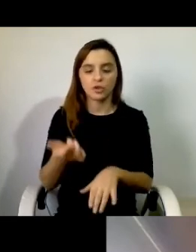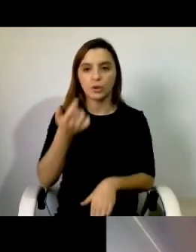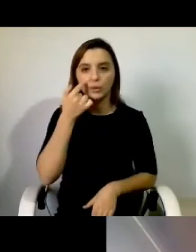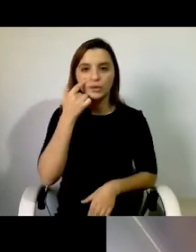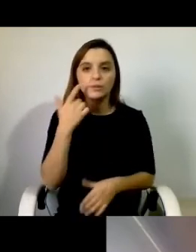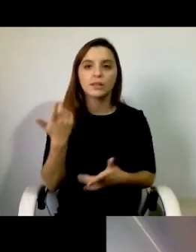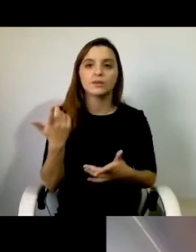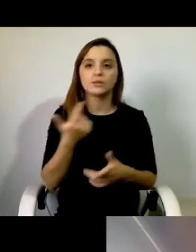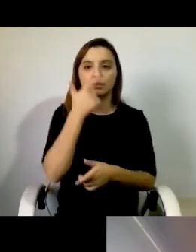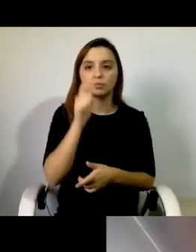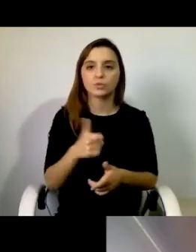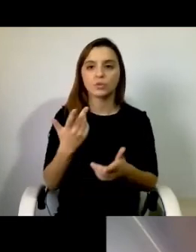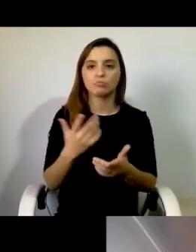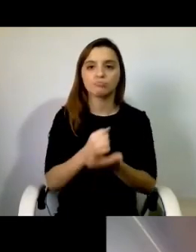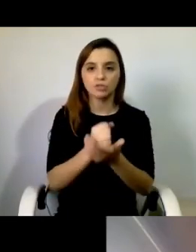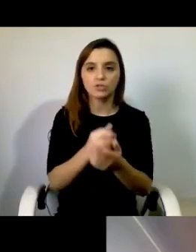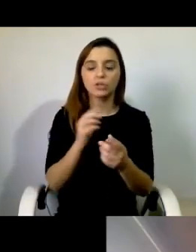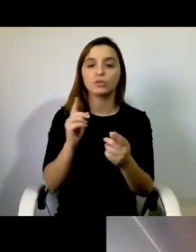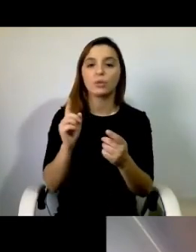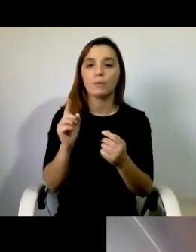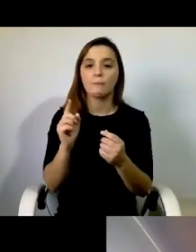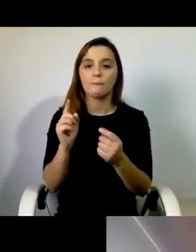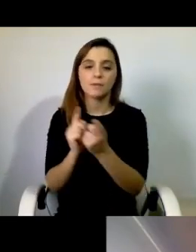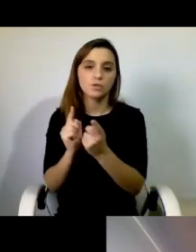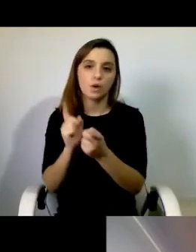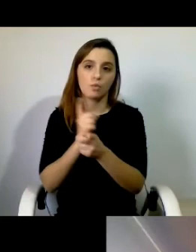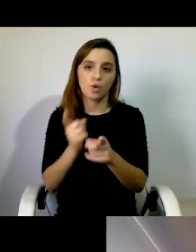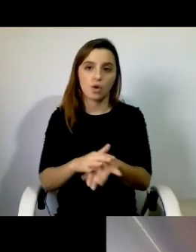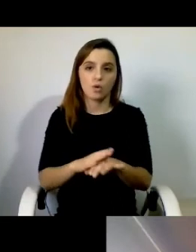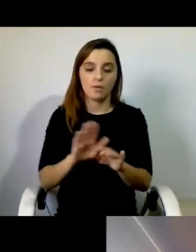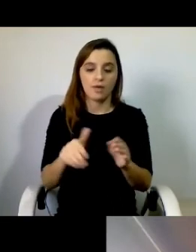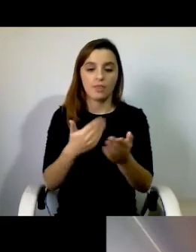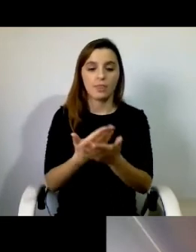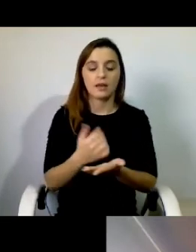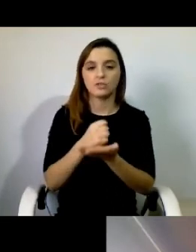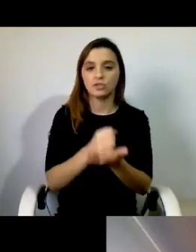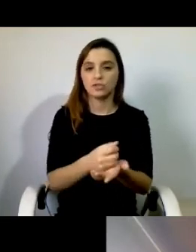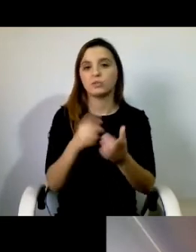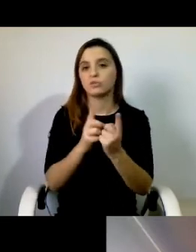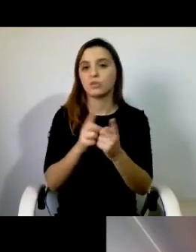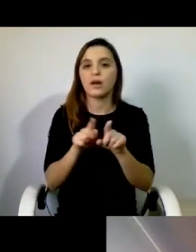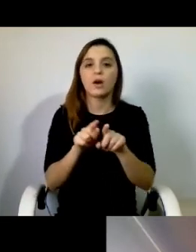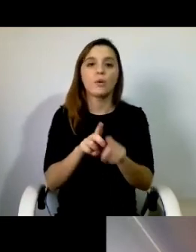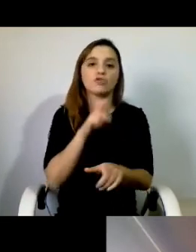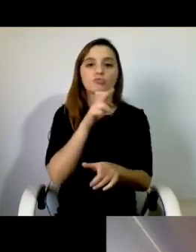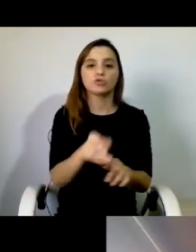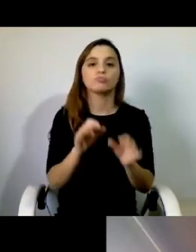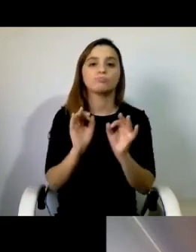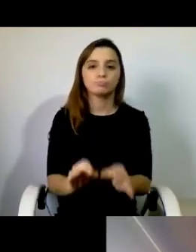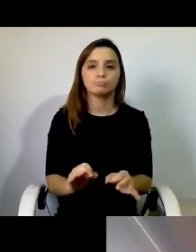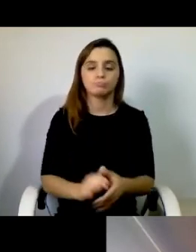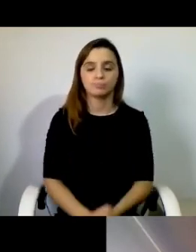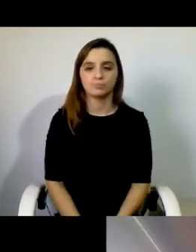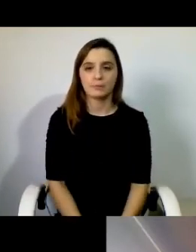pessoal, por tornar a assistência pessoal como uma resposta efetiva. E nós temos